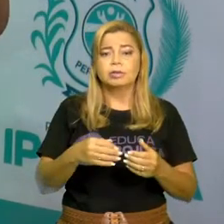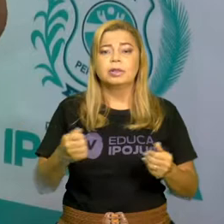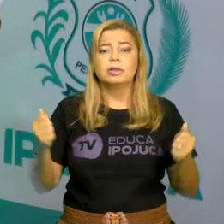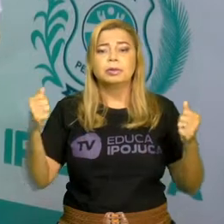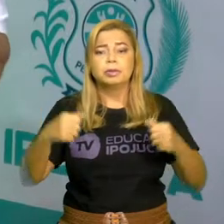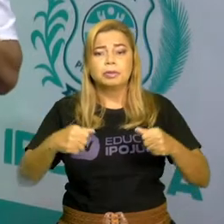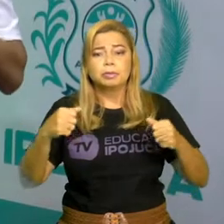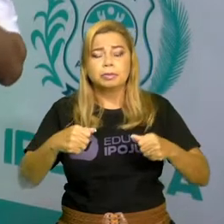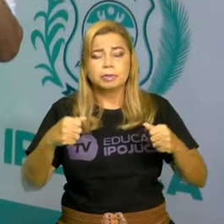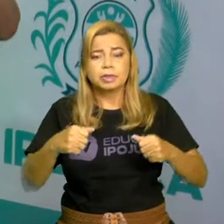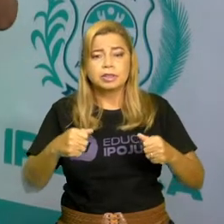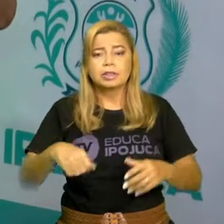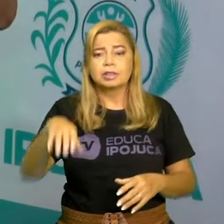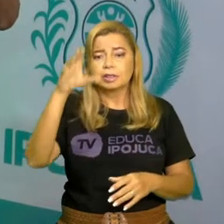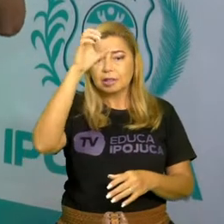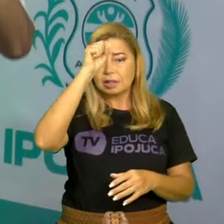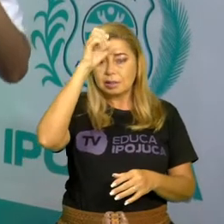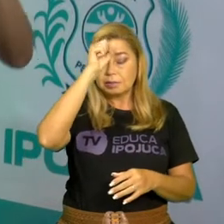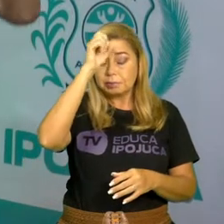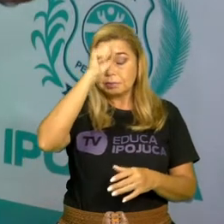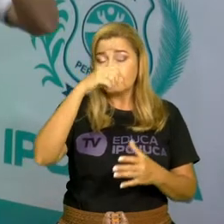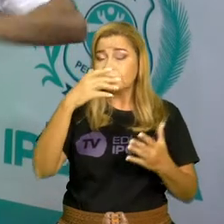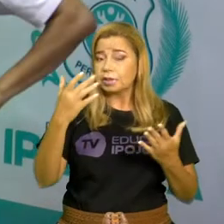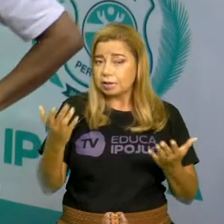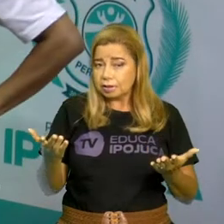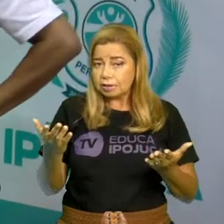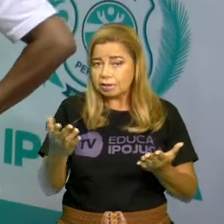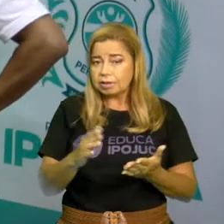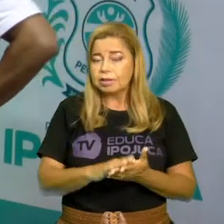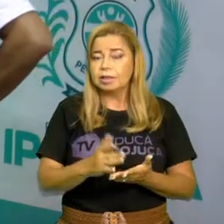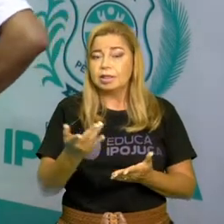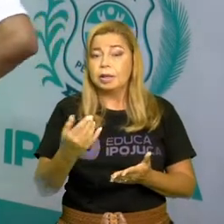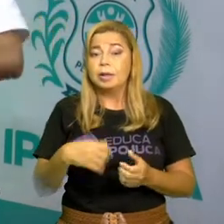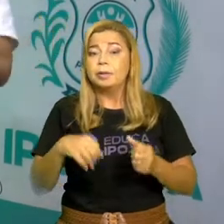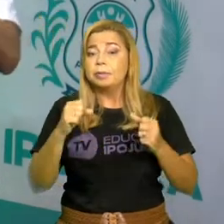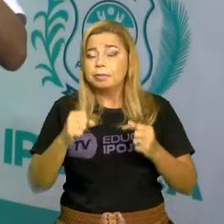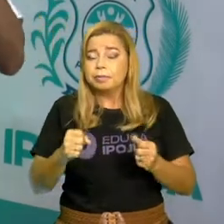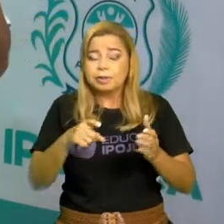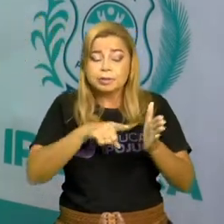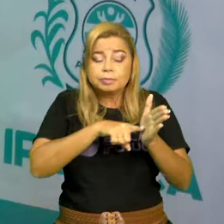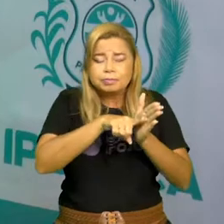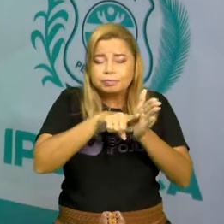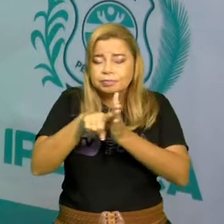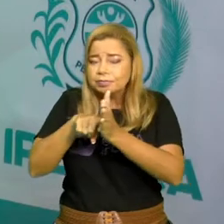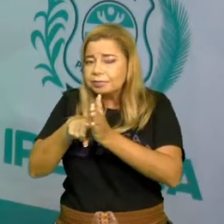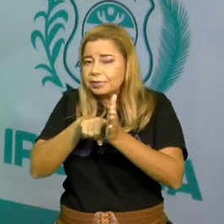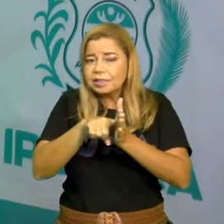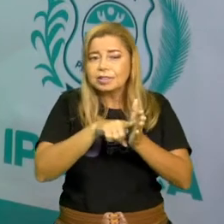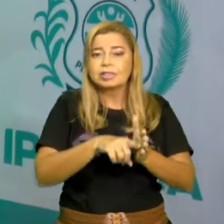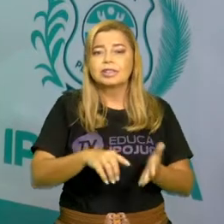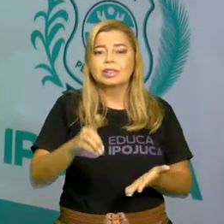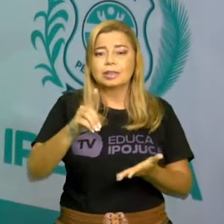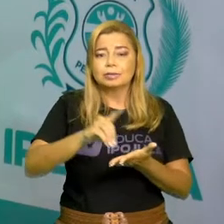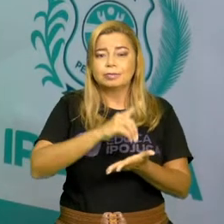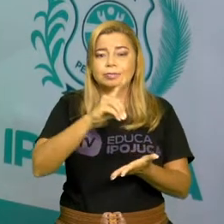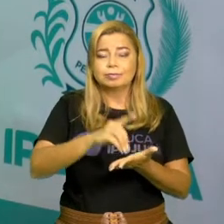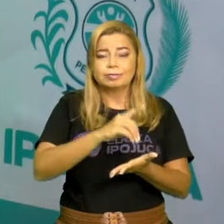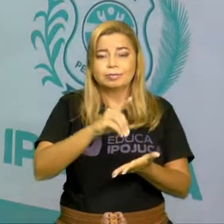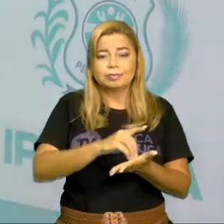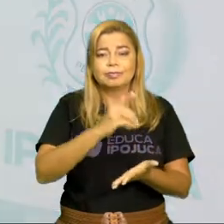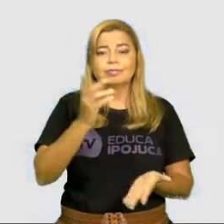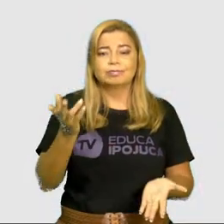Que tem um lugarzinho que a gente vai procurar e pesquisar, que é o nosso dicionário.